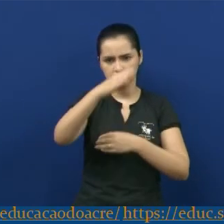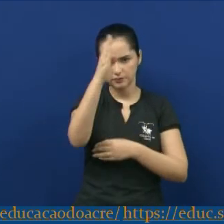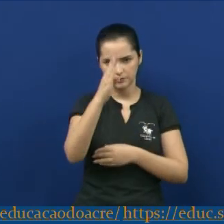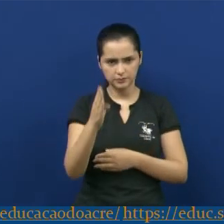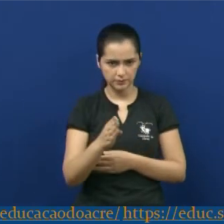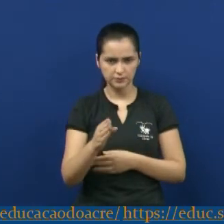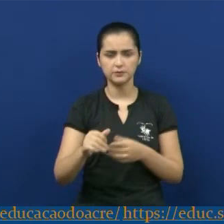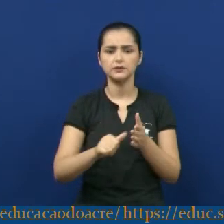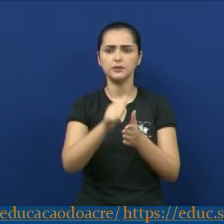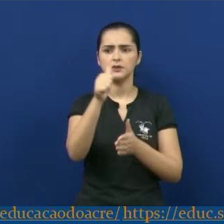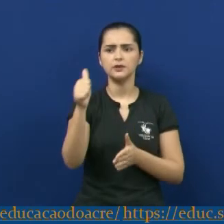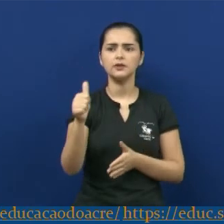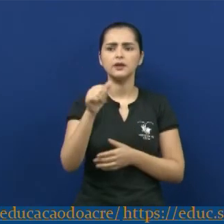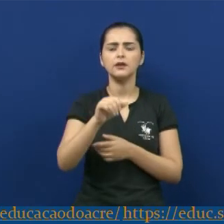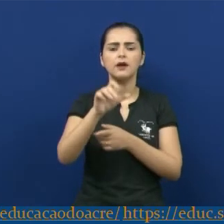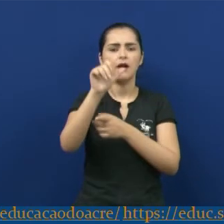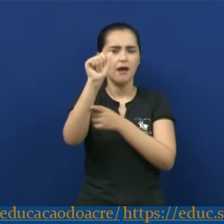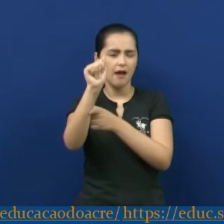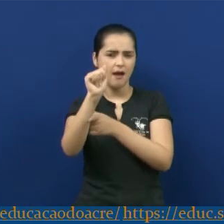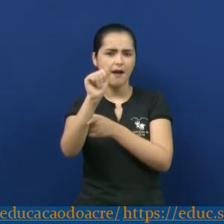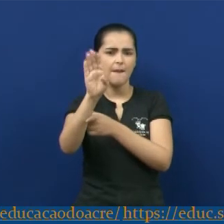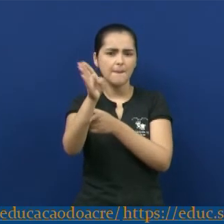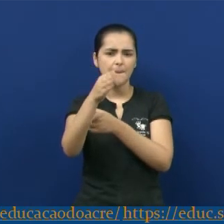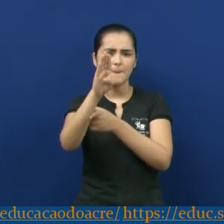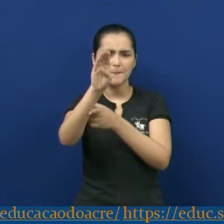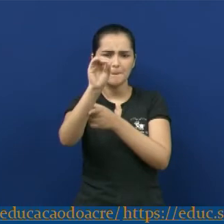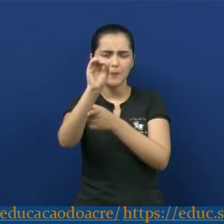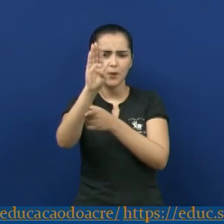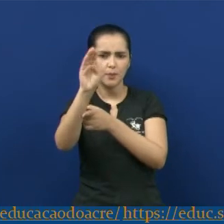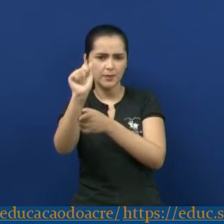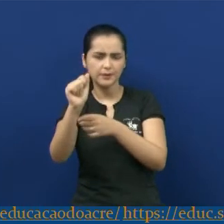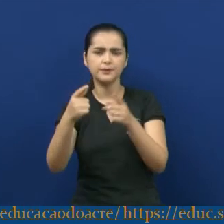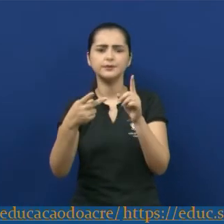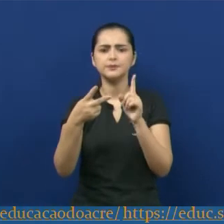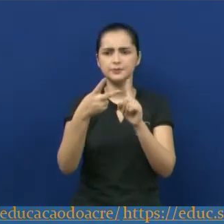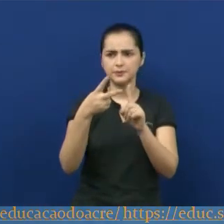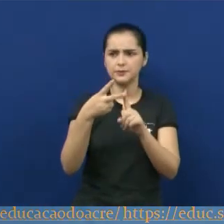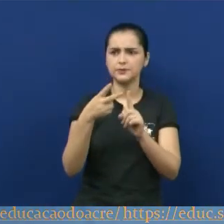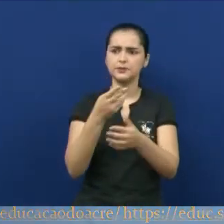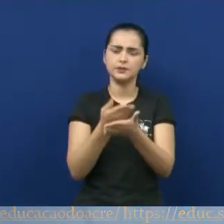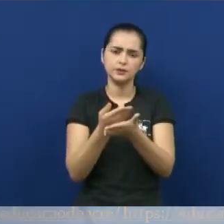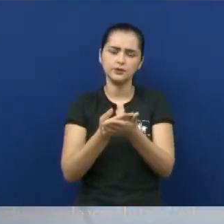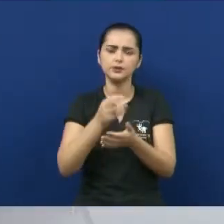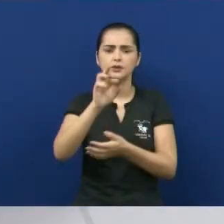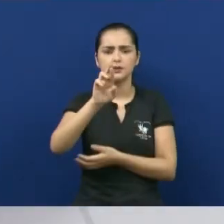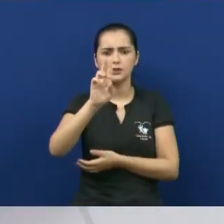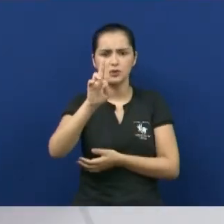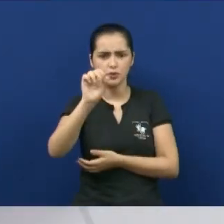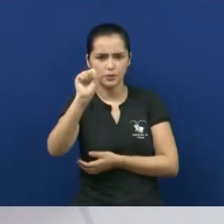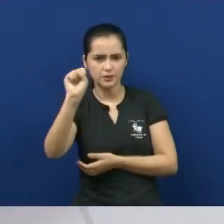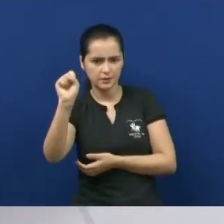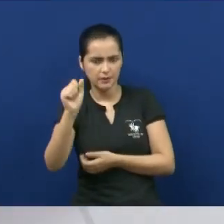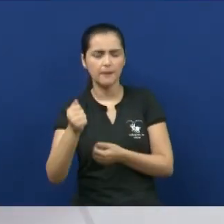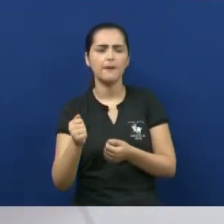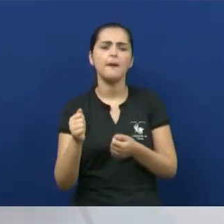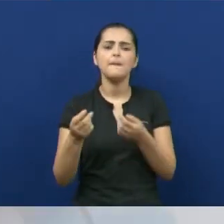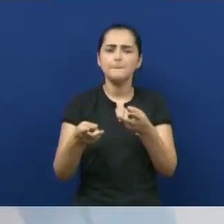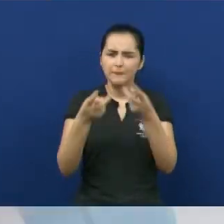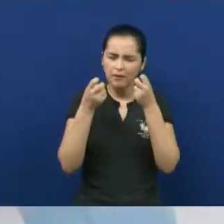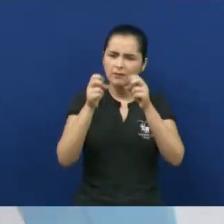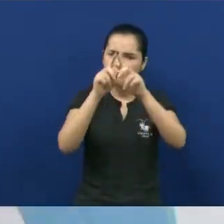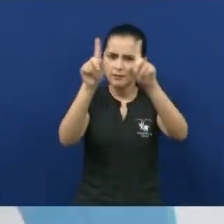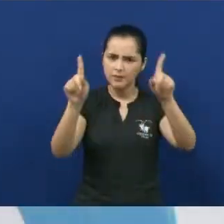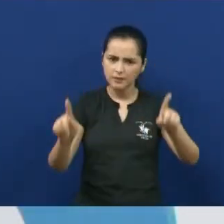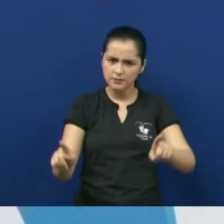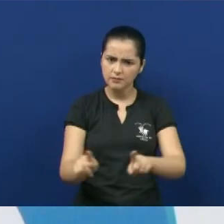O primeiro quadro é a Boba e o segundo quadro é a Estudante Russa. Nós podemos perceber nesses quadros que